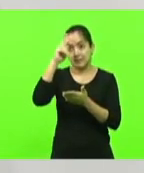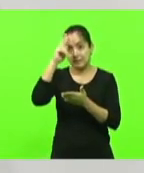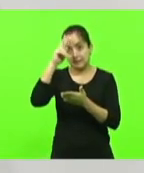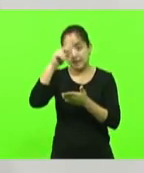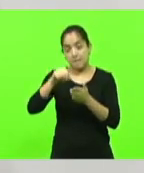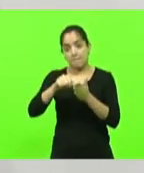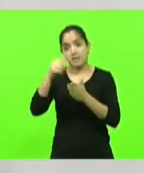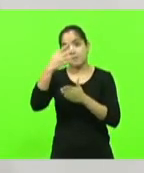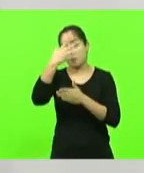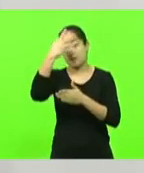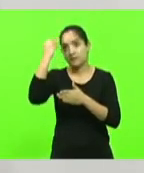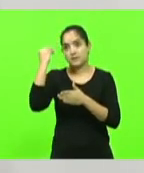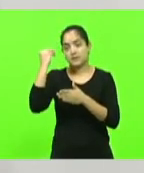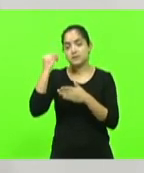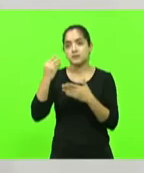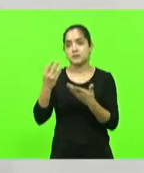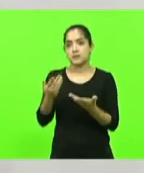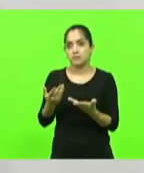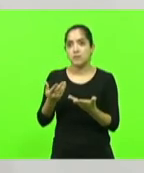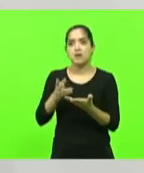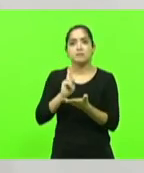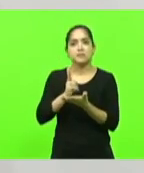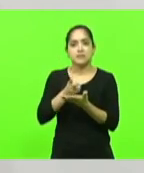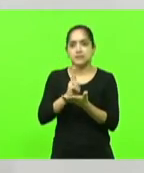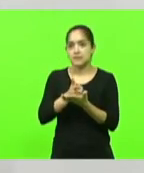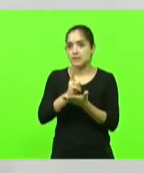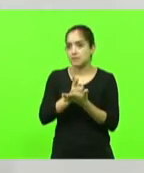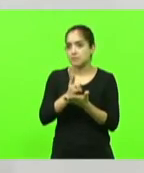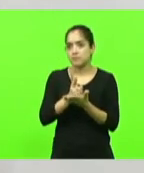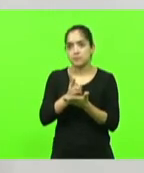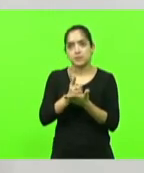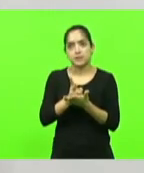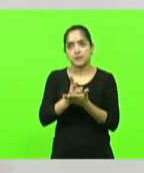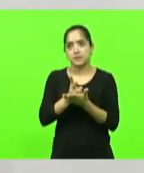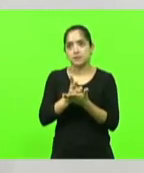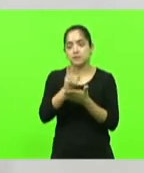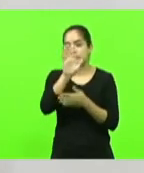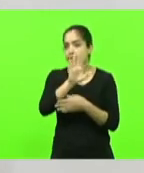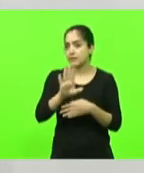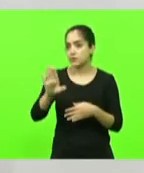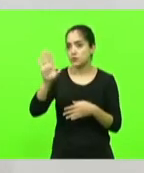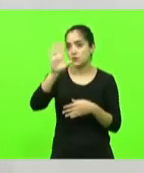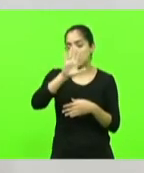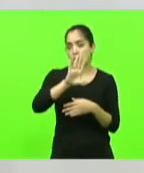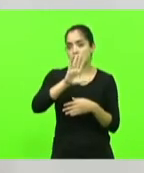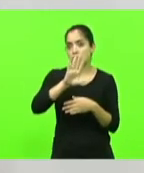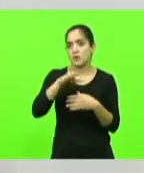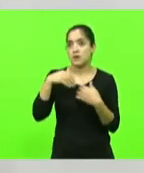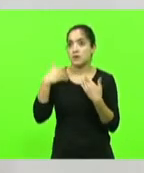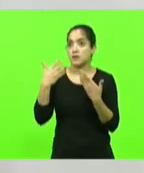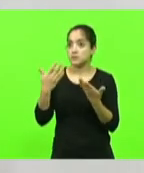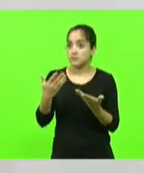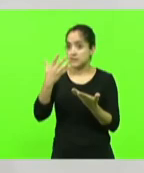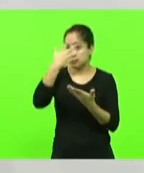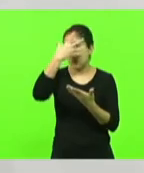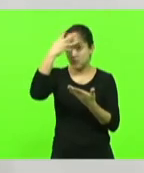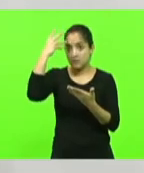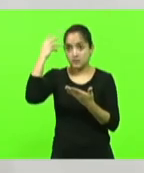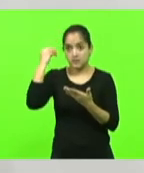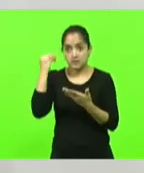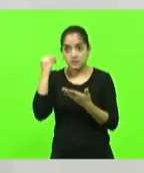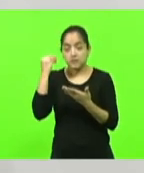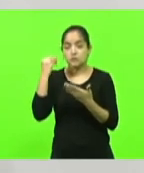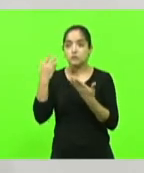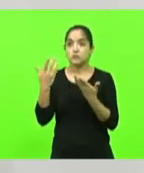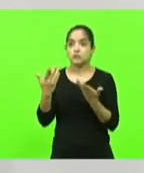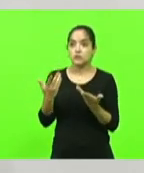esquecida isso é o que vem acontecendo com Santa Catarina no cenário nacional nós estamos sendo esquecidos deixados de lado